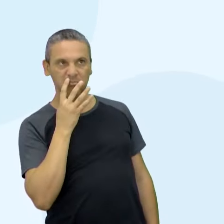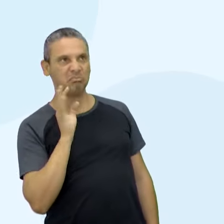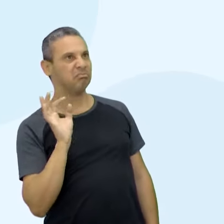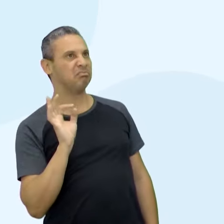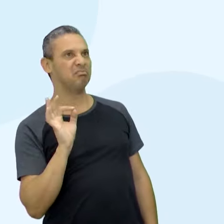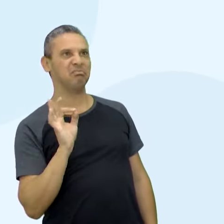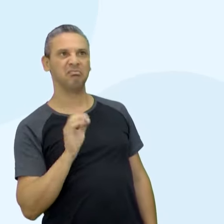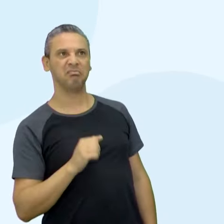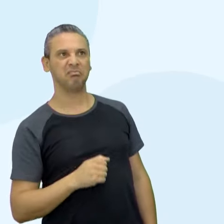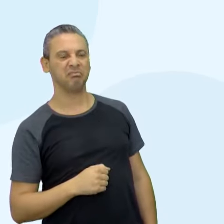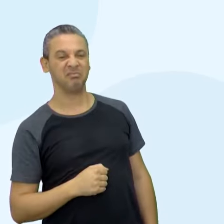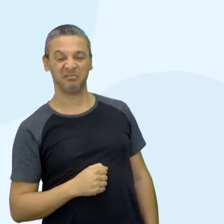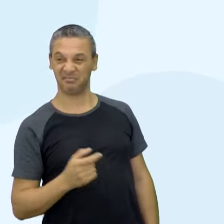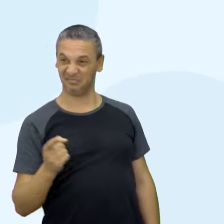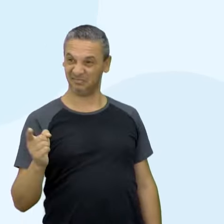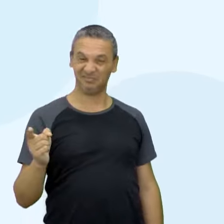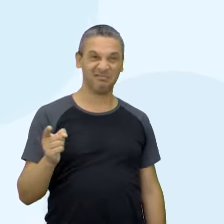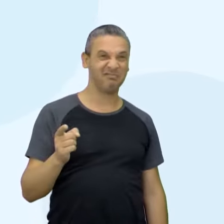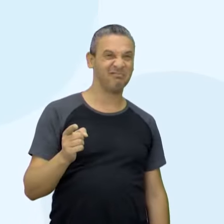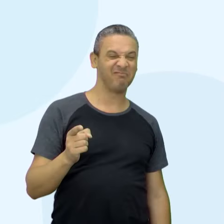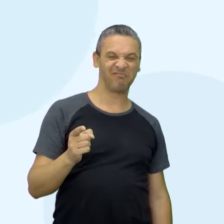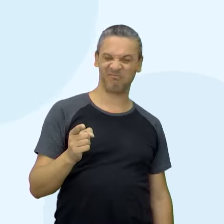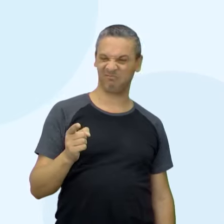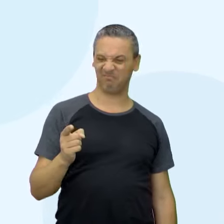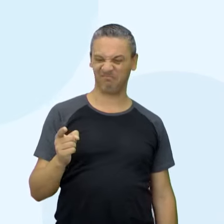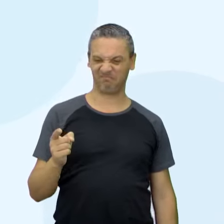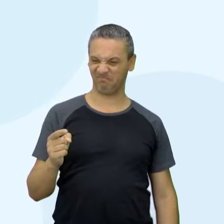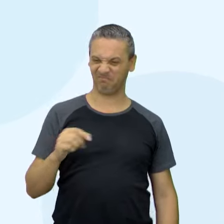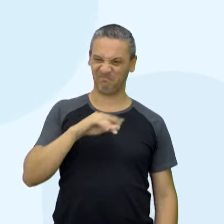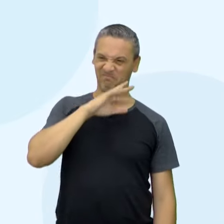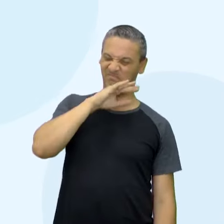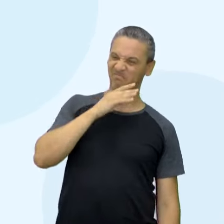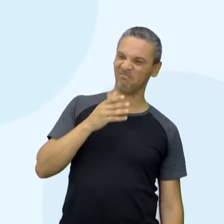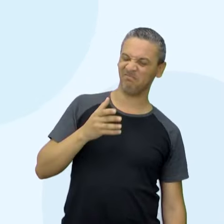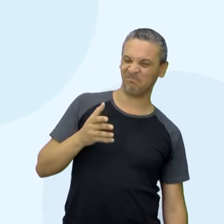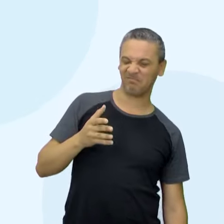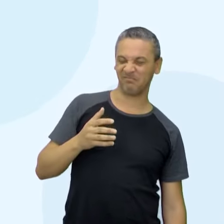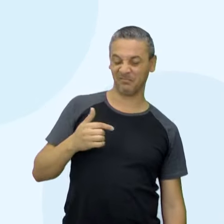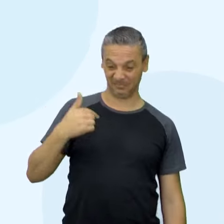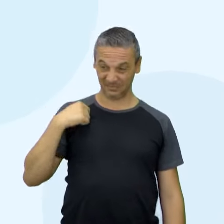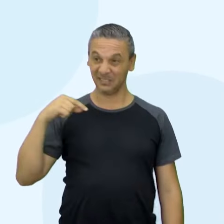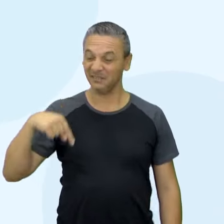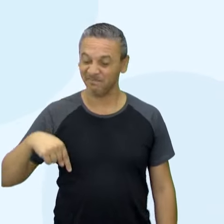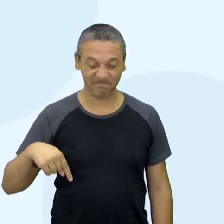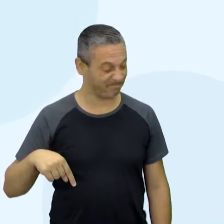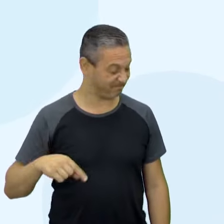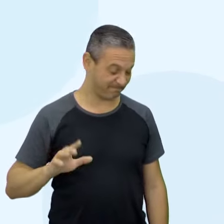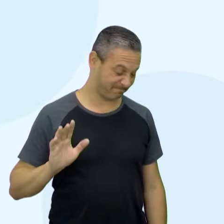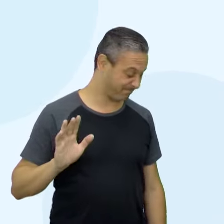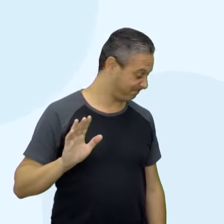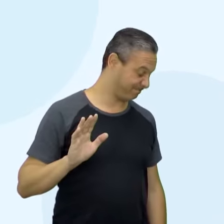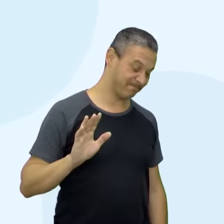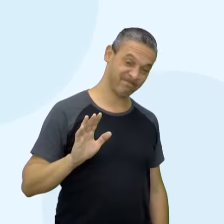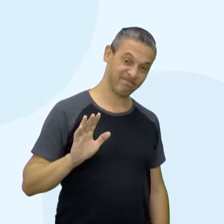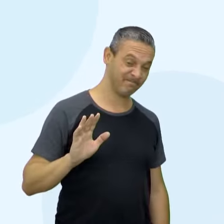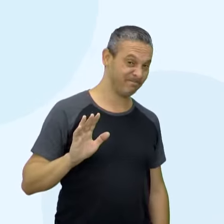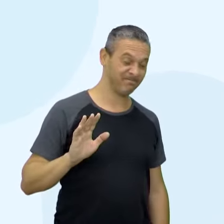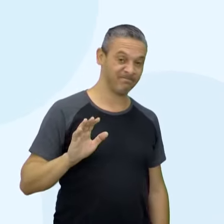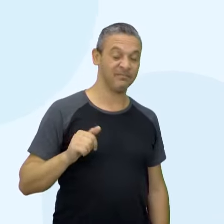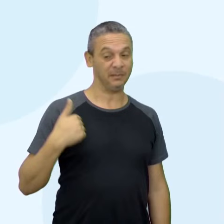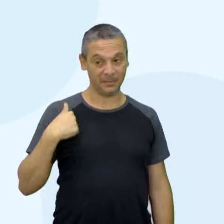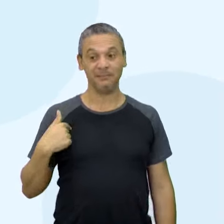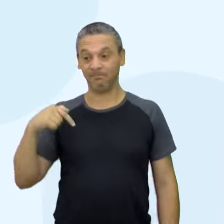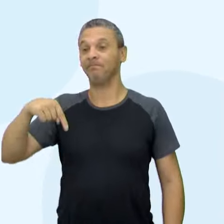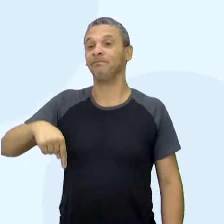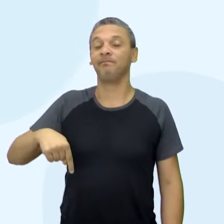Aquilo tudo parecia um ambiente um tanto quanto hostil. Algo me dizia que eu não deveria estar ali. E muito, no entanto, eu